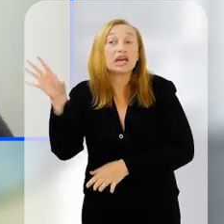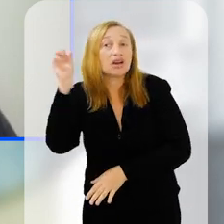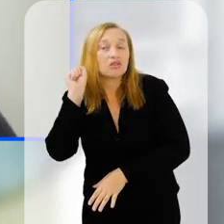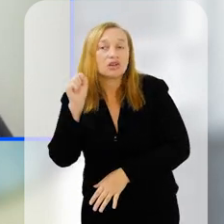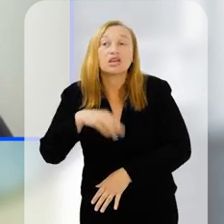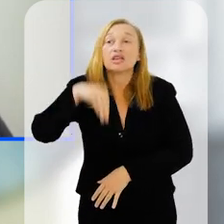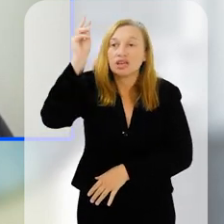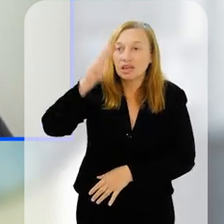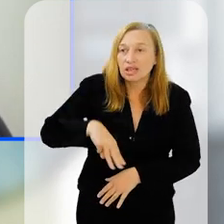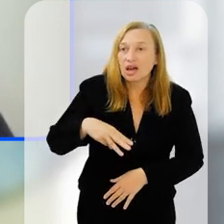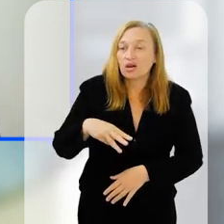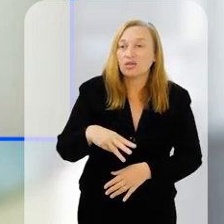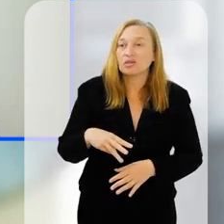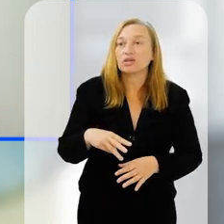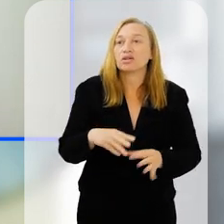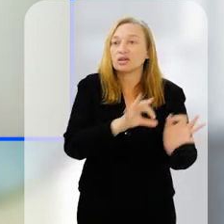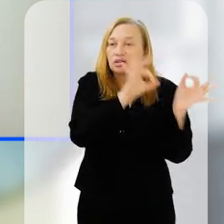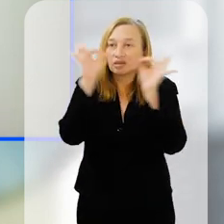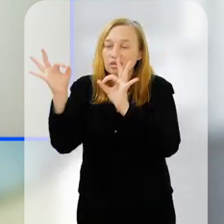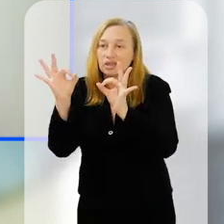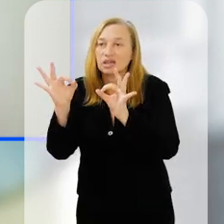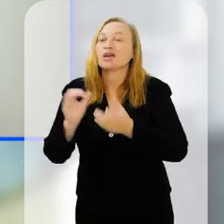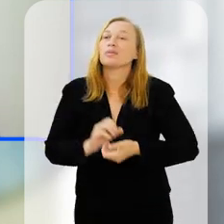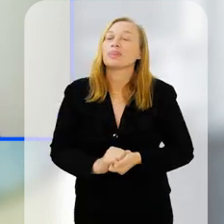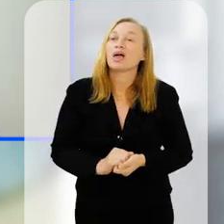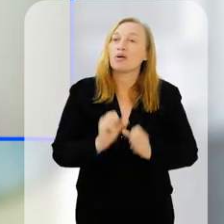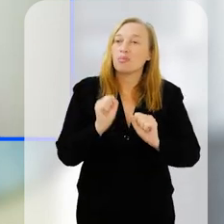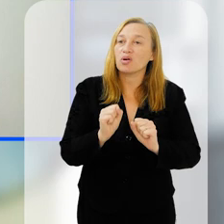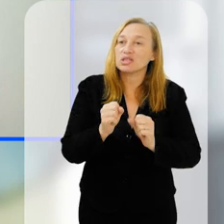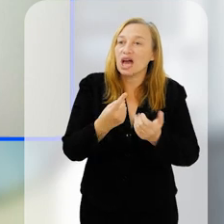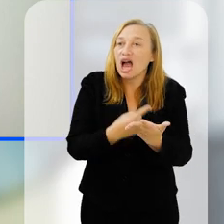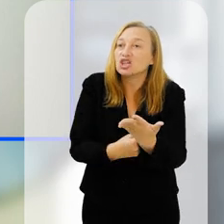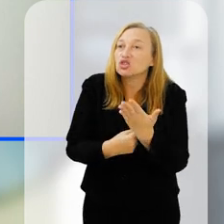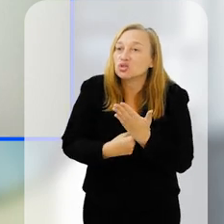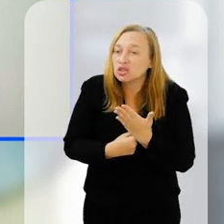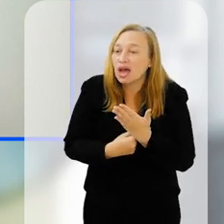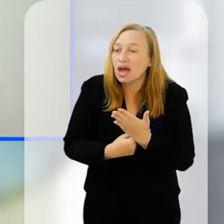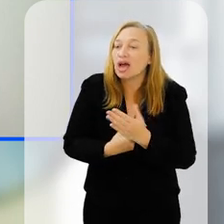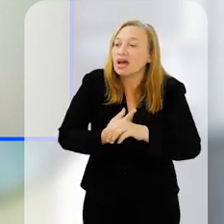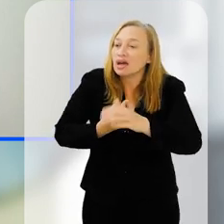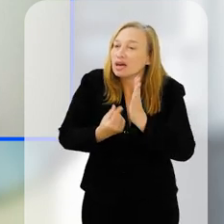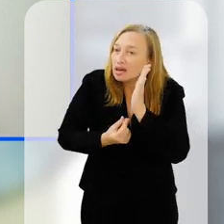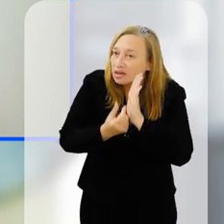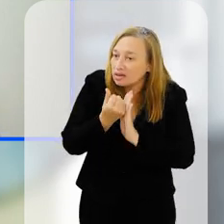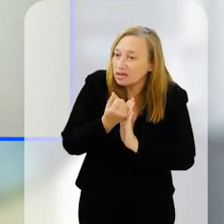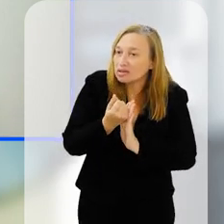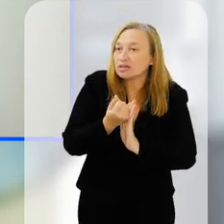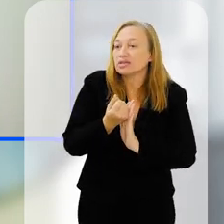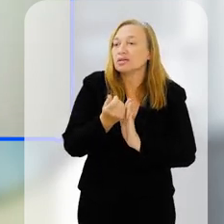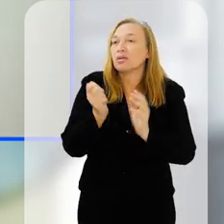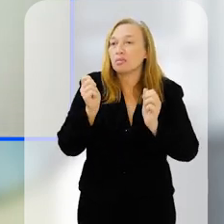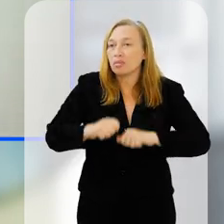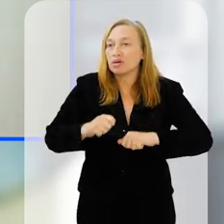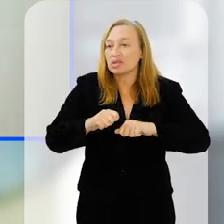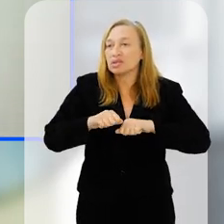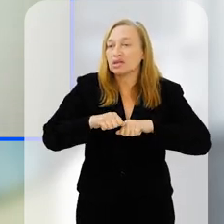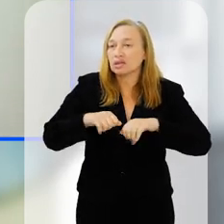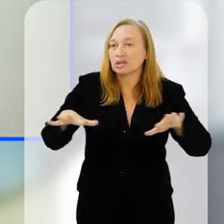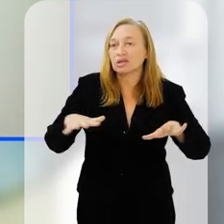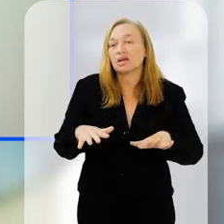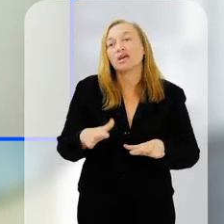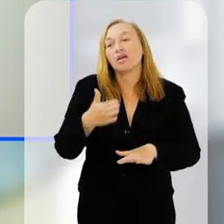ajuda quem está escutando, quem está ouvindo, se você puder contribuir com a nossa vaquinha para fazer esse experimento acontecer